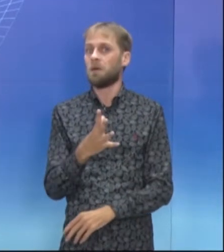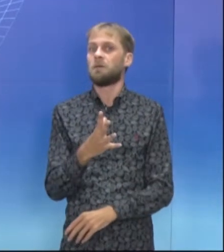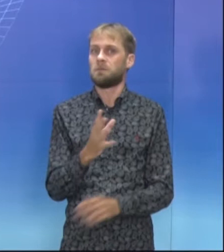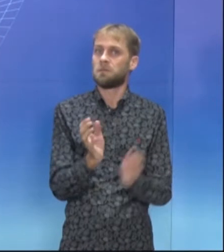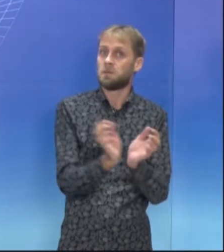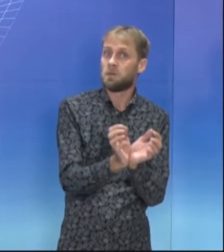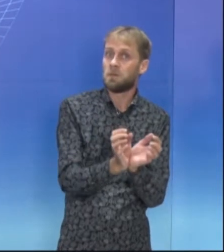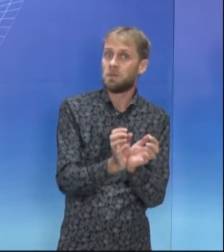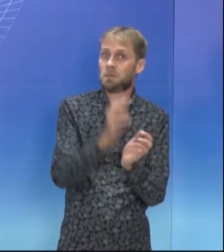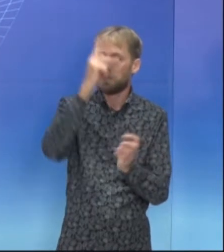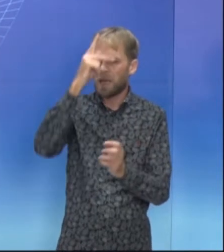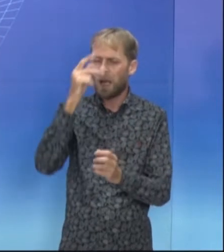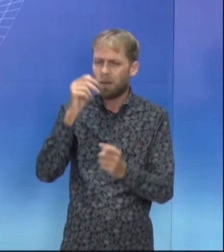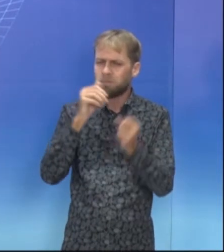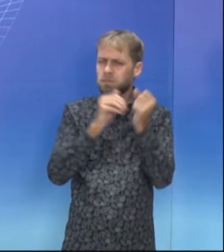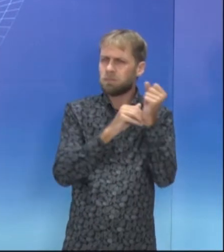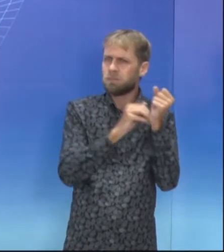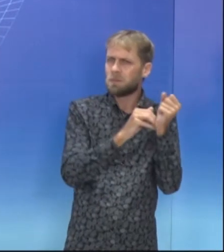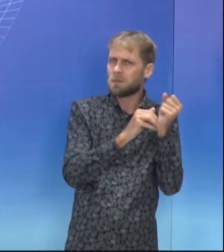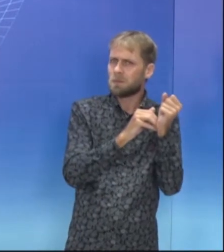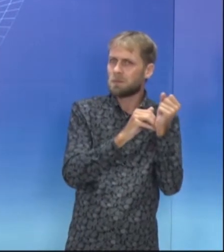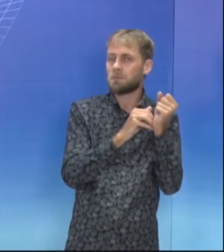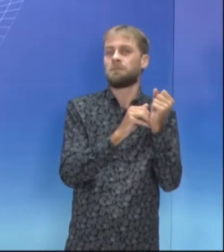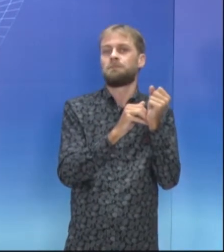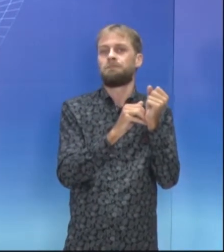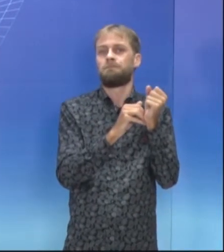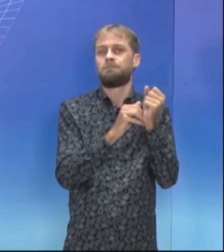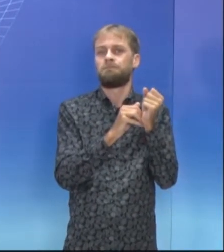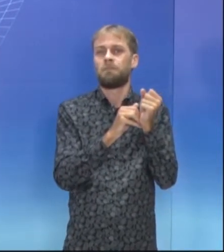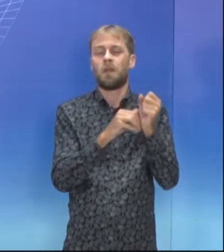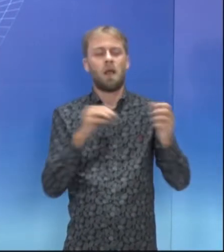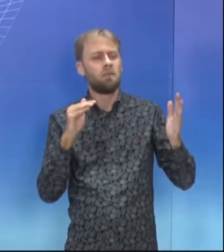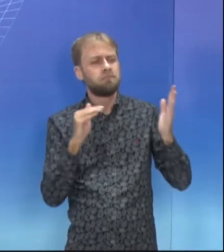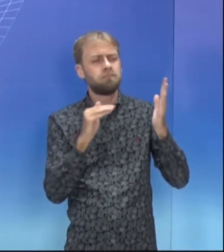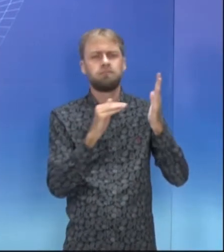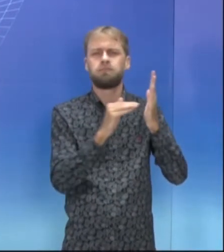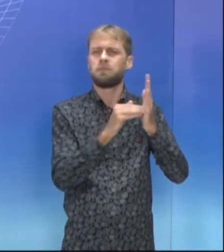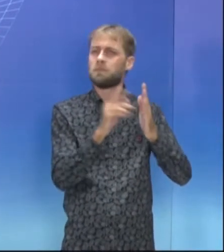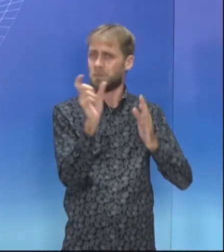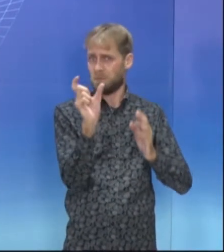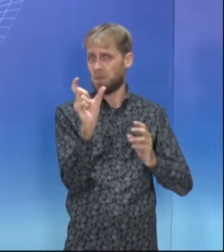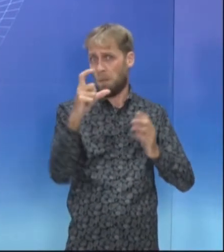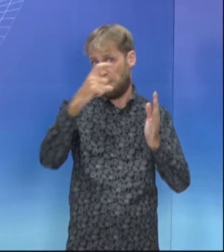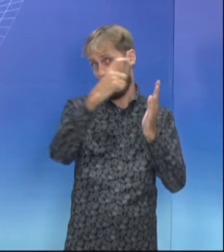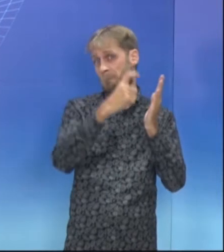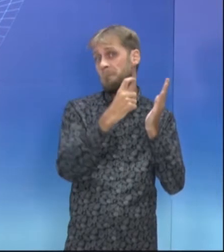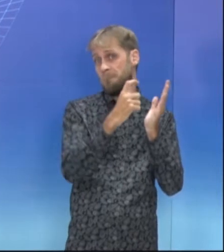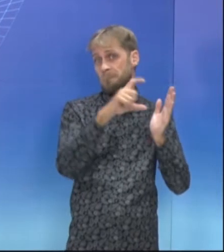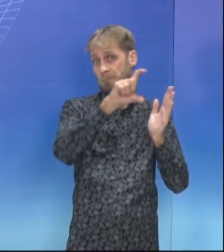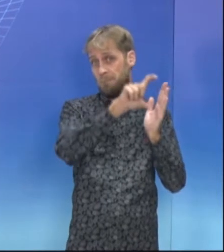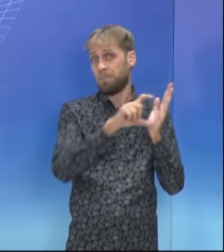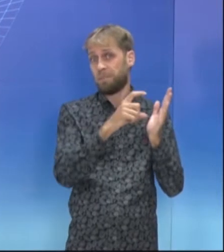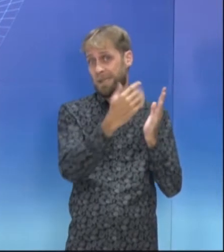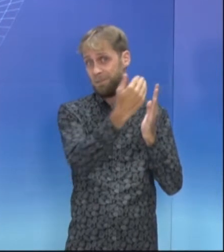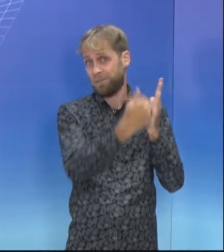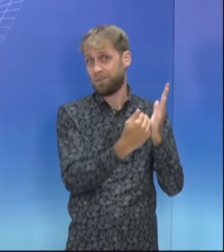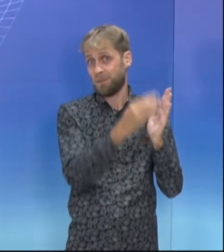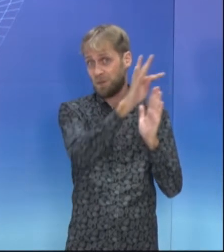A capacitação de candidatos encontra-se no título do parágrafo, do último no último parágrafo. Olha esse último parágrafo.